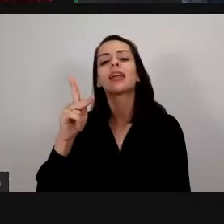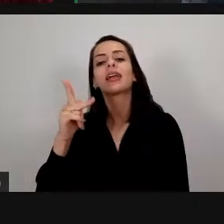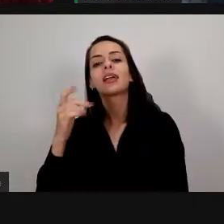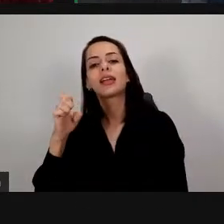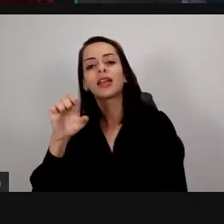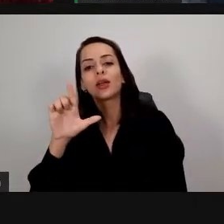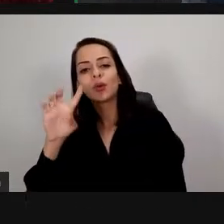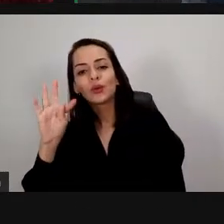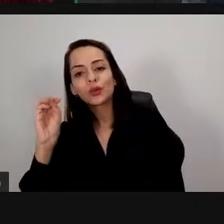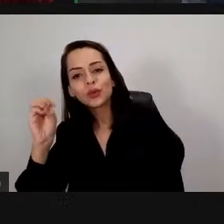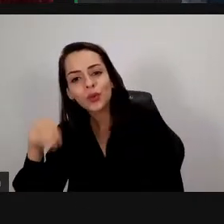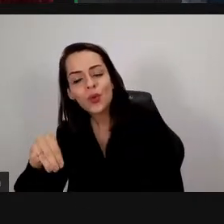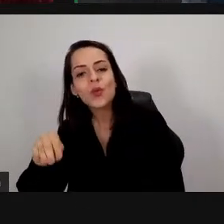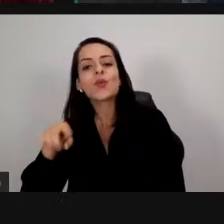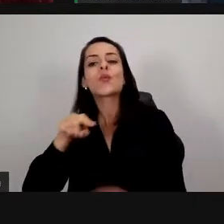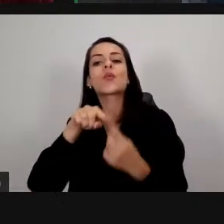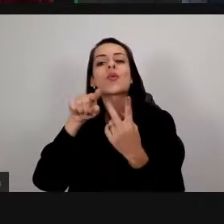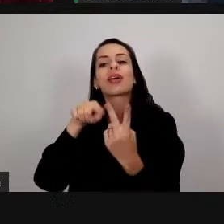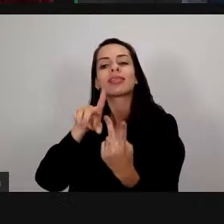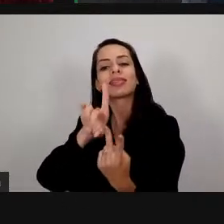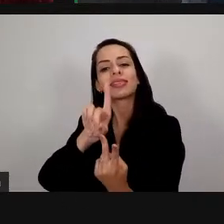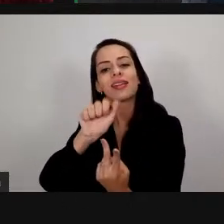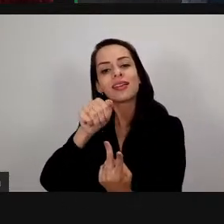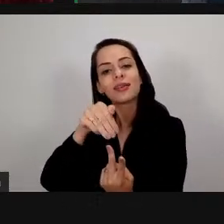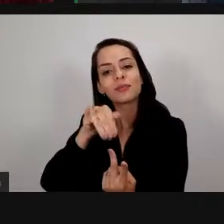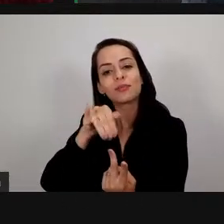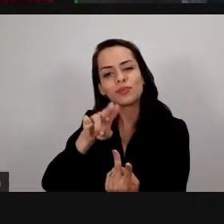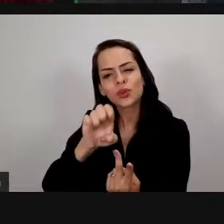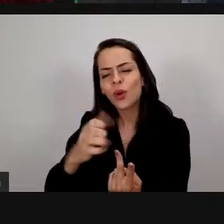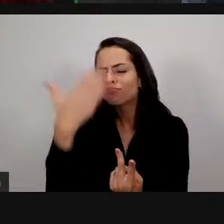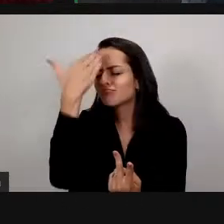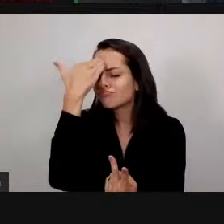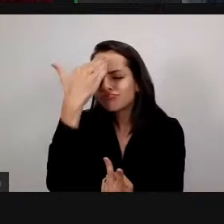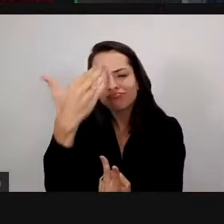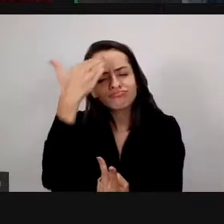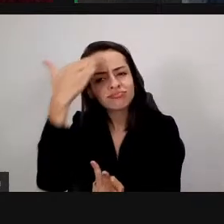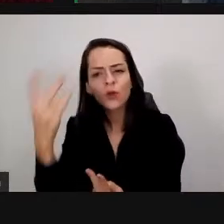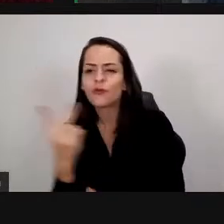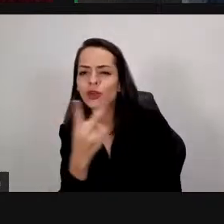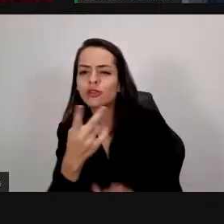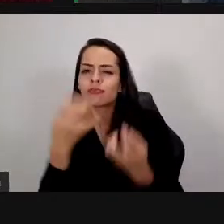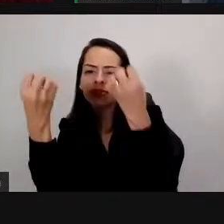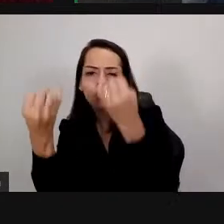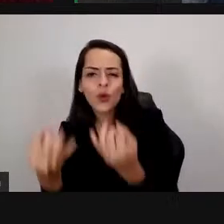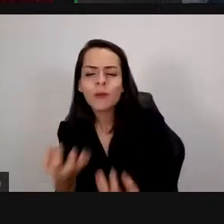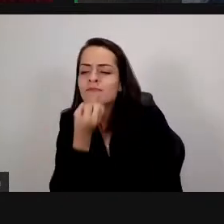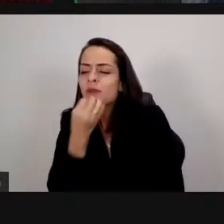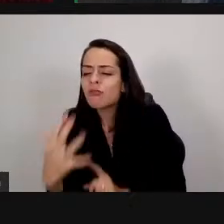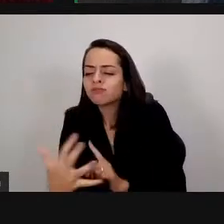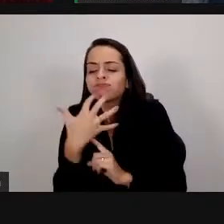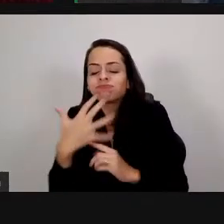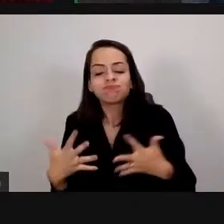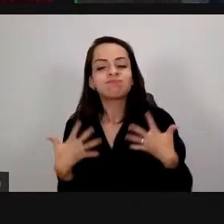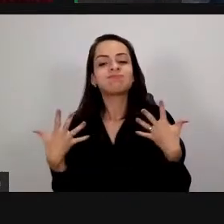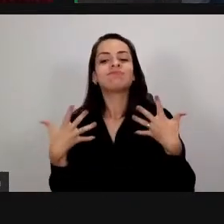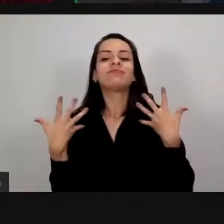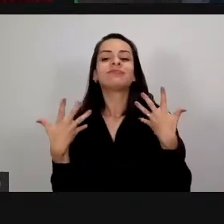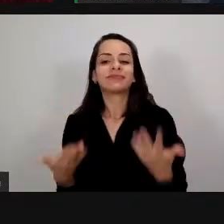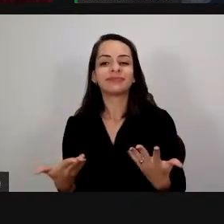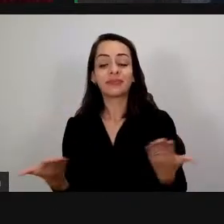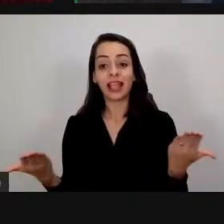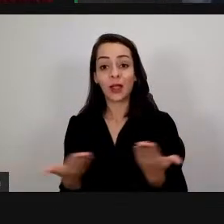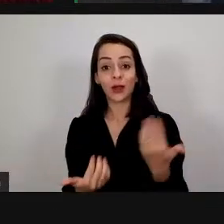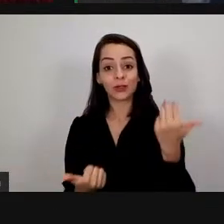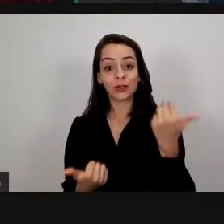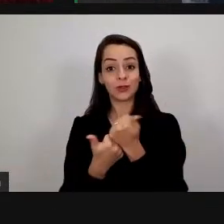a fala de vocês foi muito boa muito motivadora eu vou passar agora pro Tiago fazer um encerramento Tiago você viu como